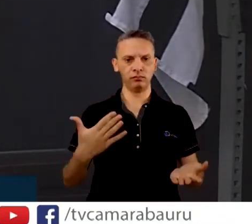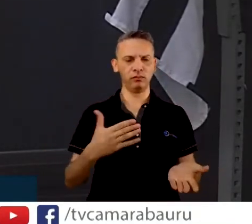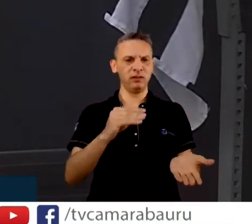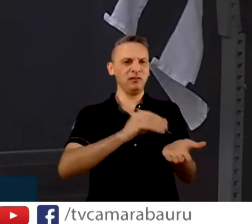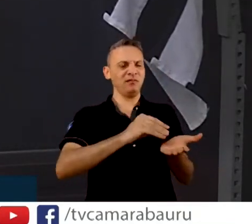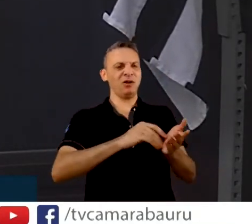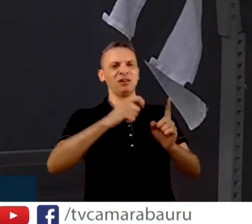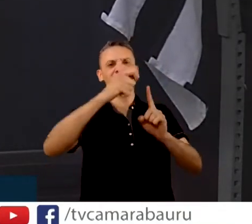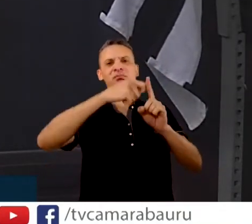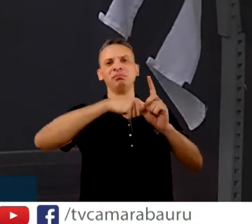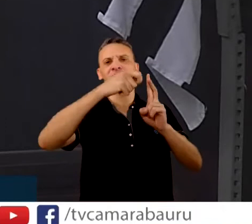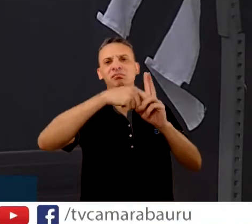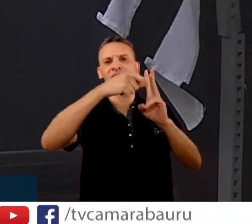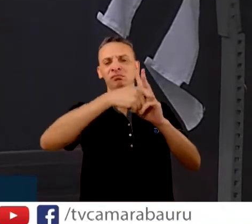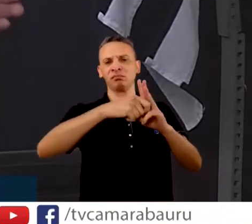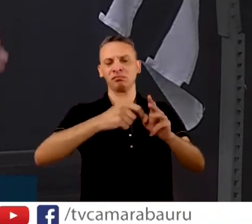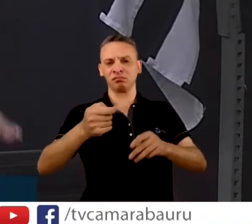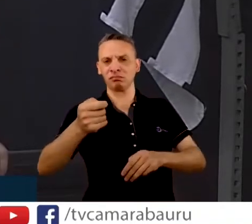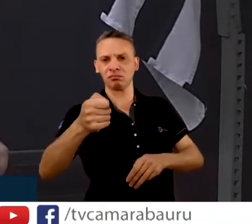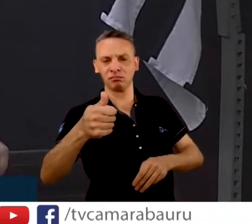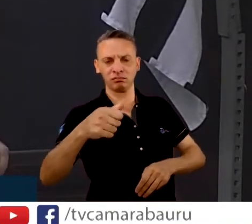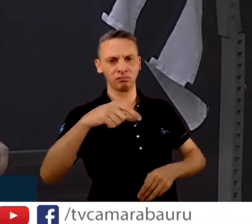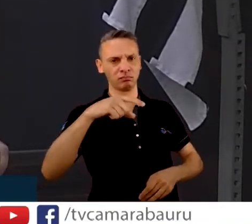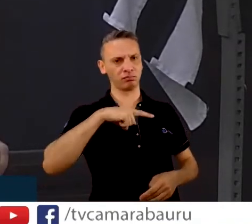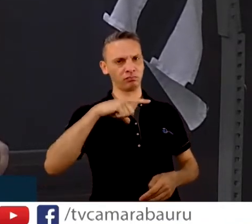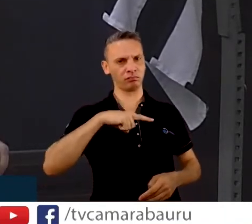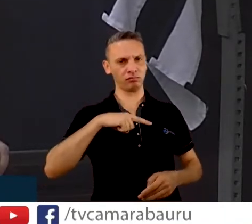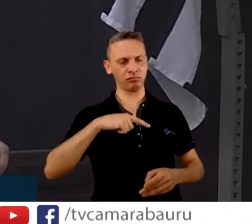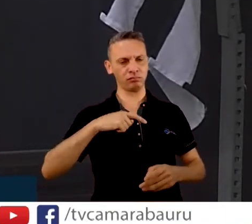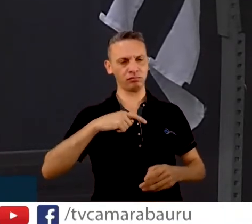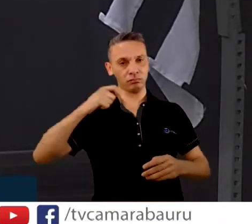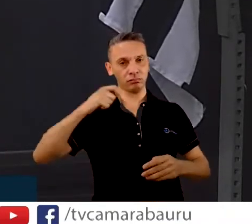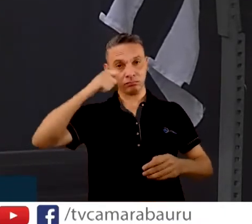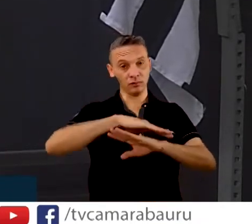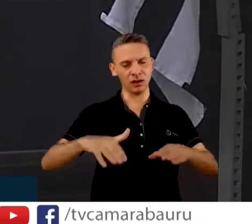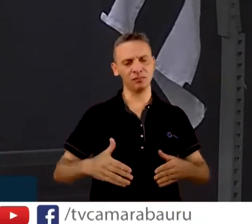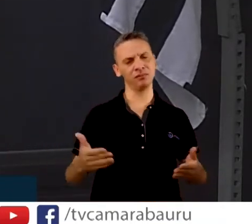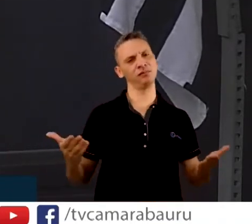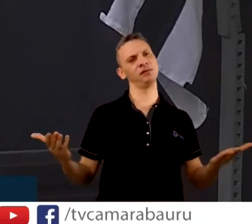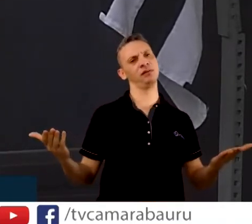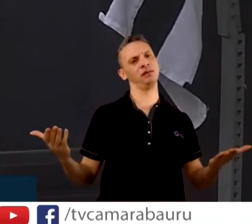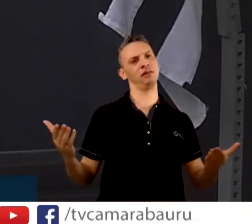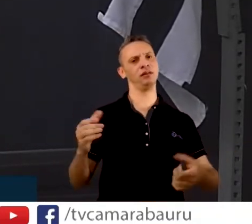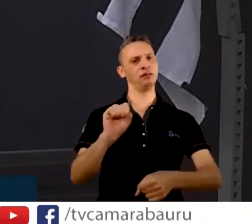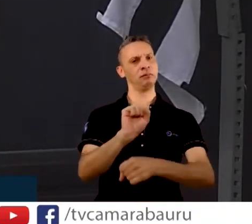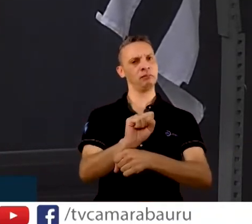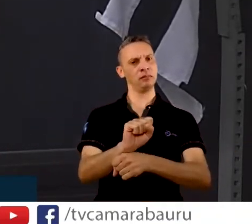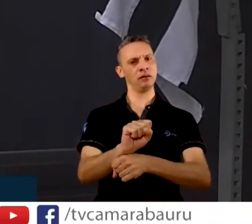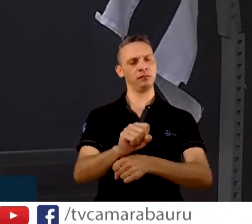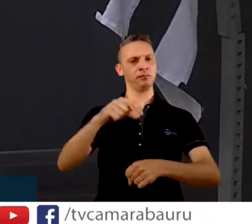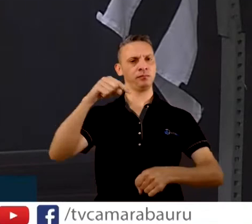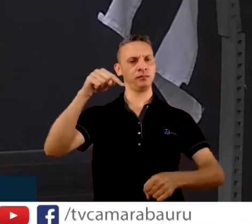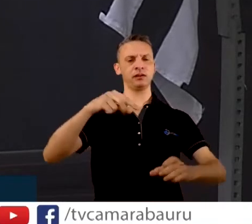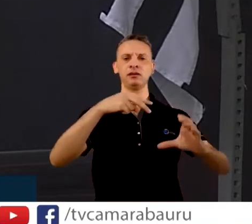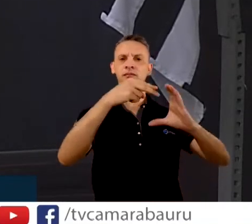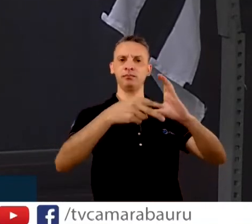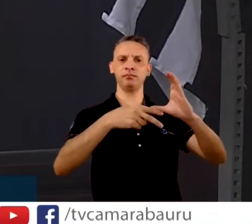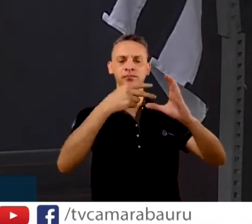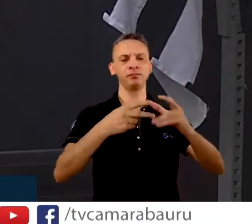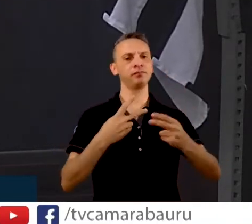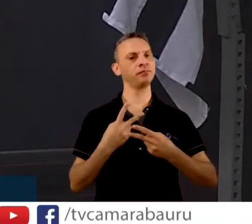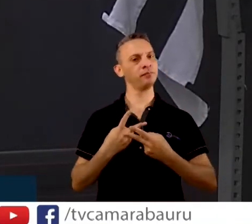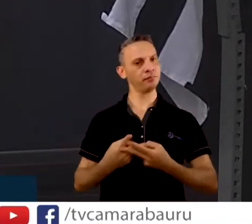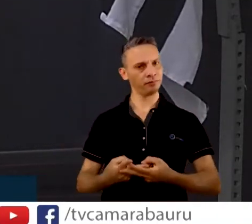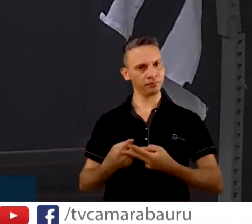para concluir a sua gestão. Ô, prefeito, espera aí, essa casa tem sido complacente, essa casa tem sido,